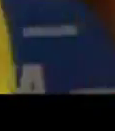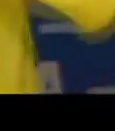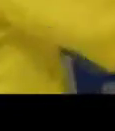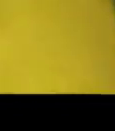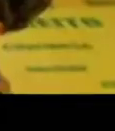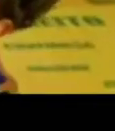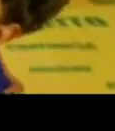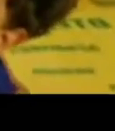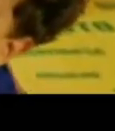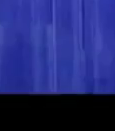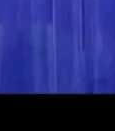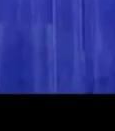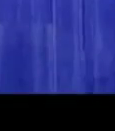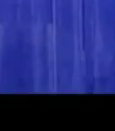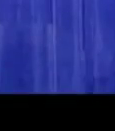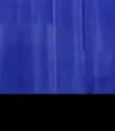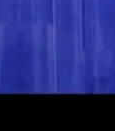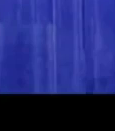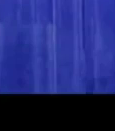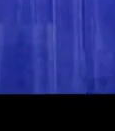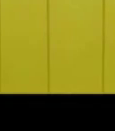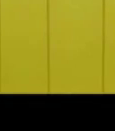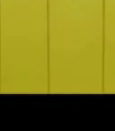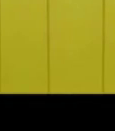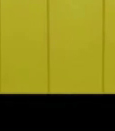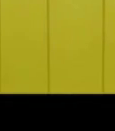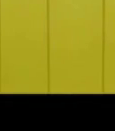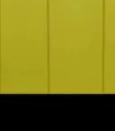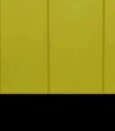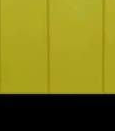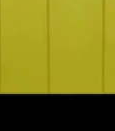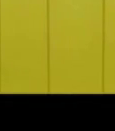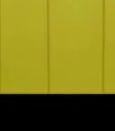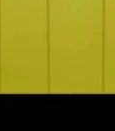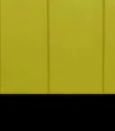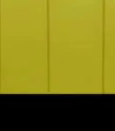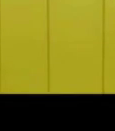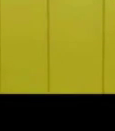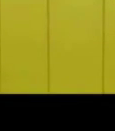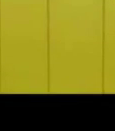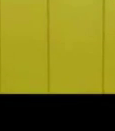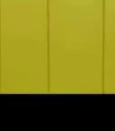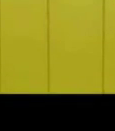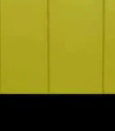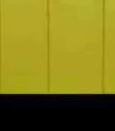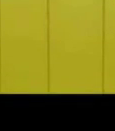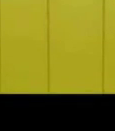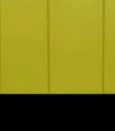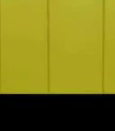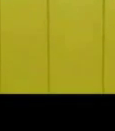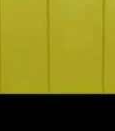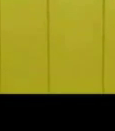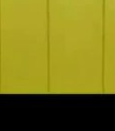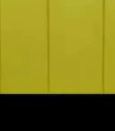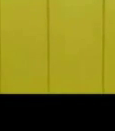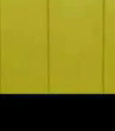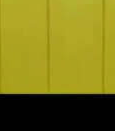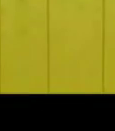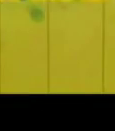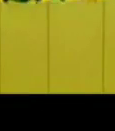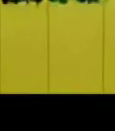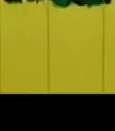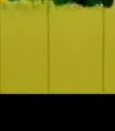Eu tenho certidão de nascimento, sou cidadão de nascimento. Um direito humano, um dever de todo o Brasil.